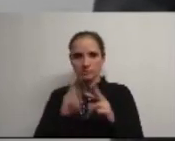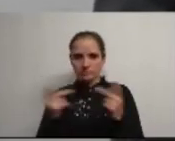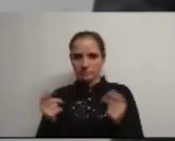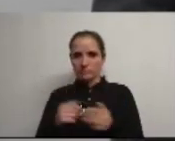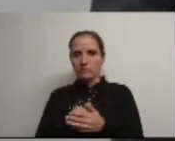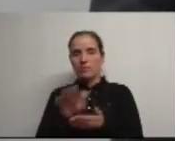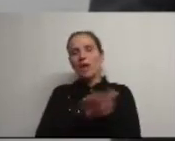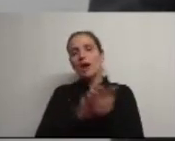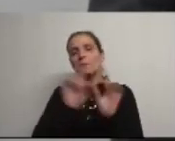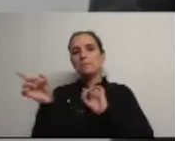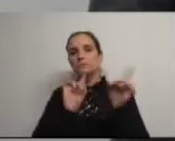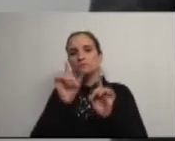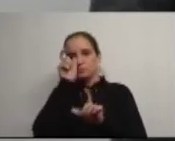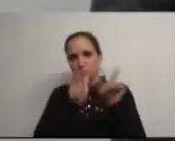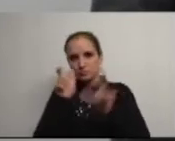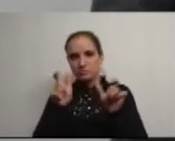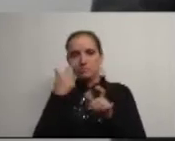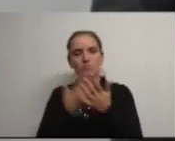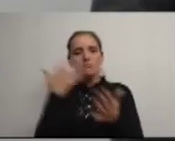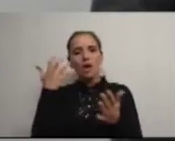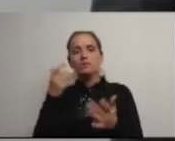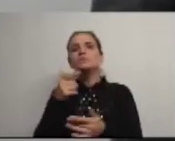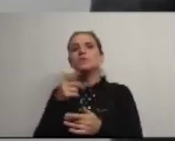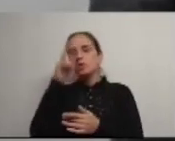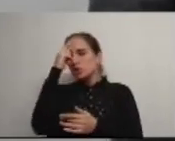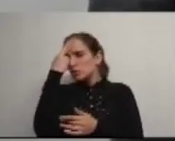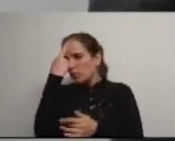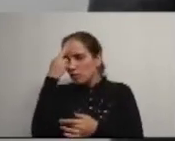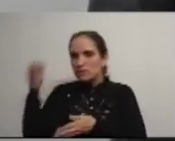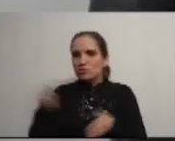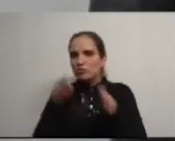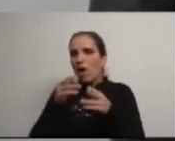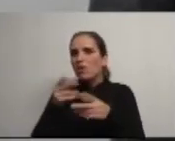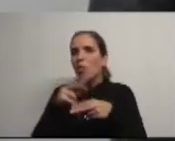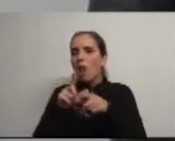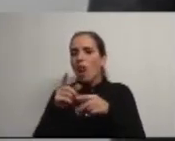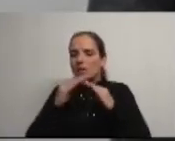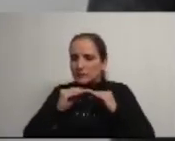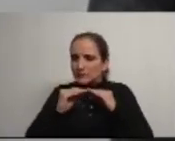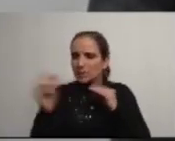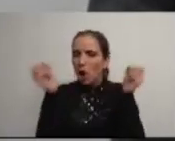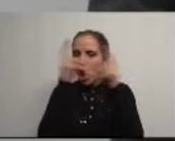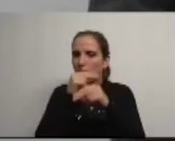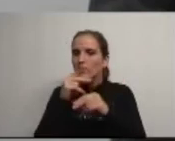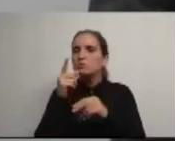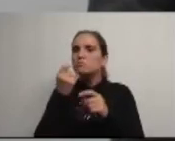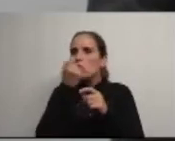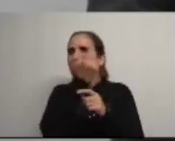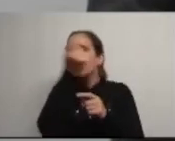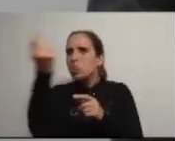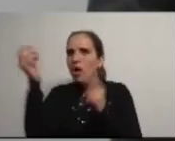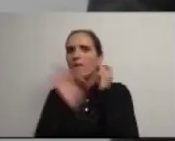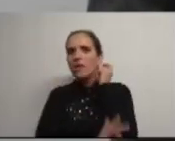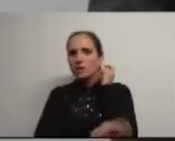mobilidade das populações, verifica-se um enorme esforço na recuperação de vias e estradas, no alcatruamento, um pouco por todas as